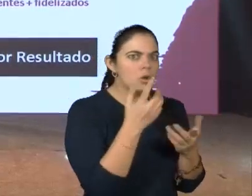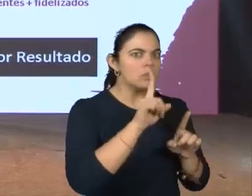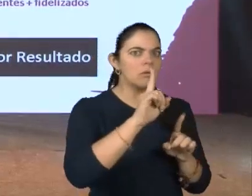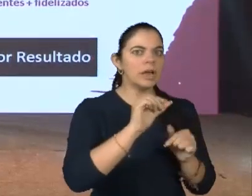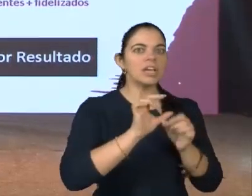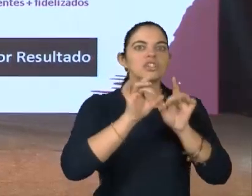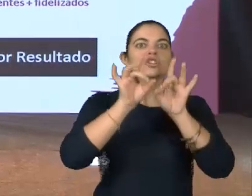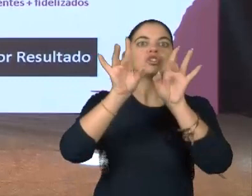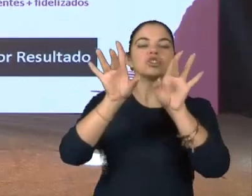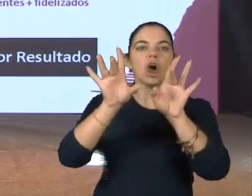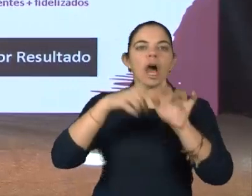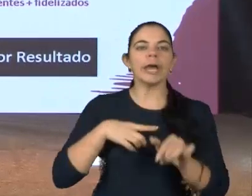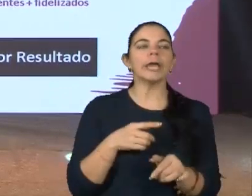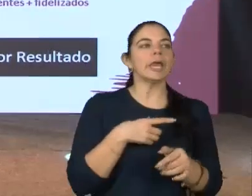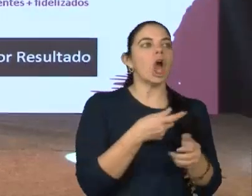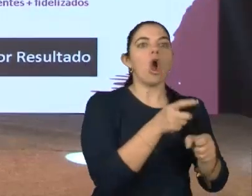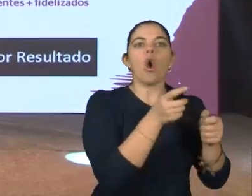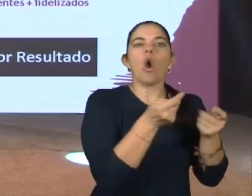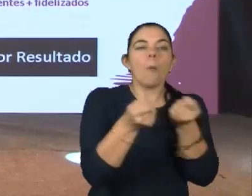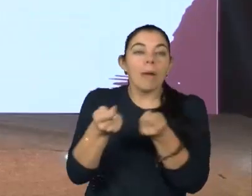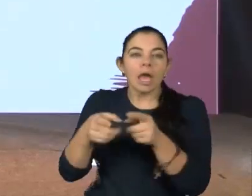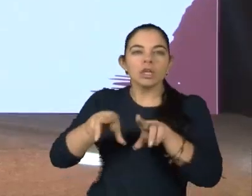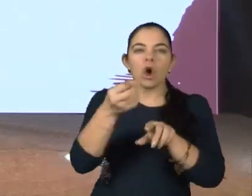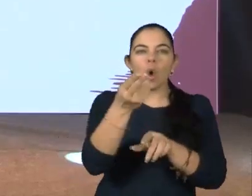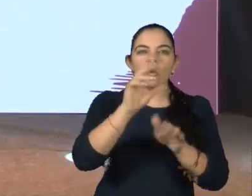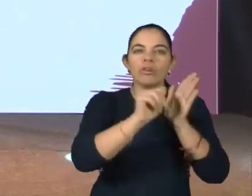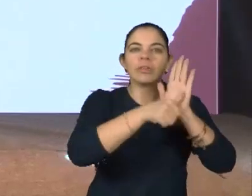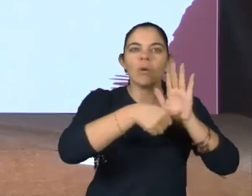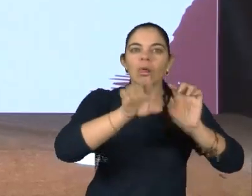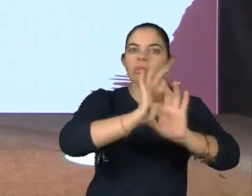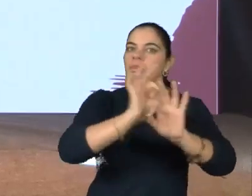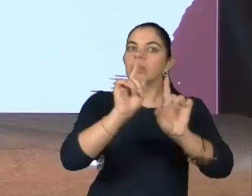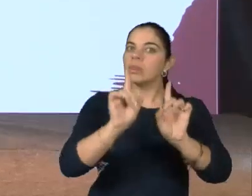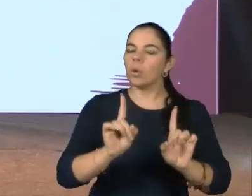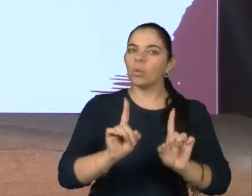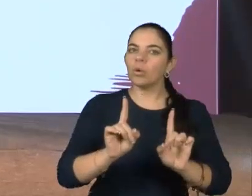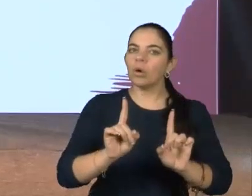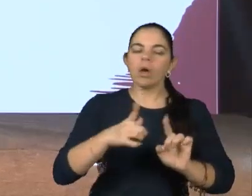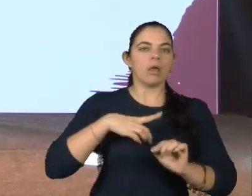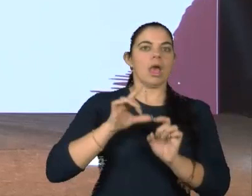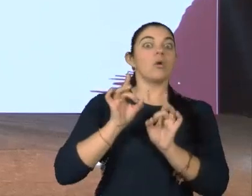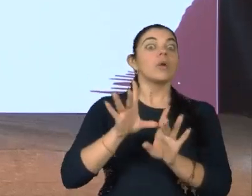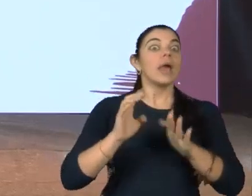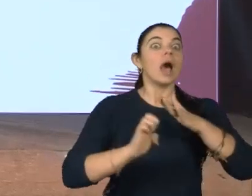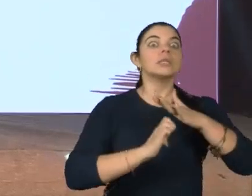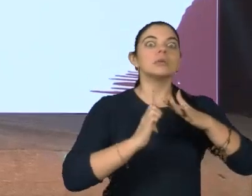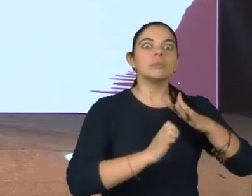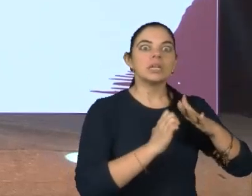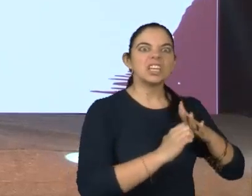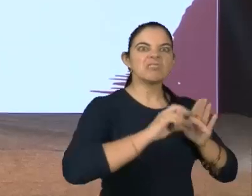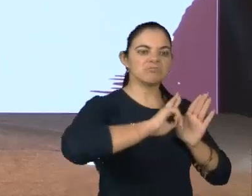aplica só a varejistas e só a síndrome de Down? Não. Bom, as empresas mais